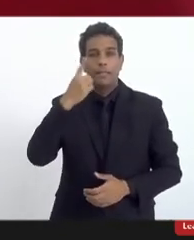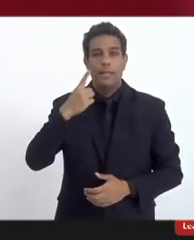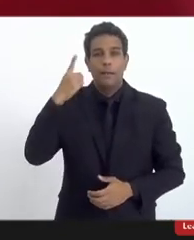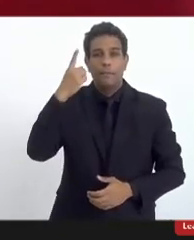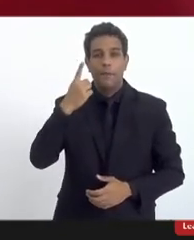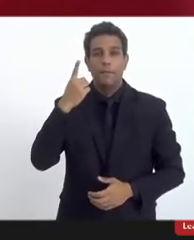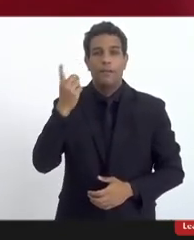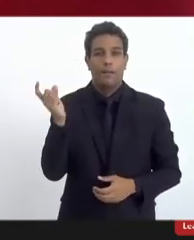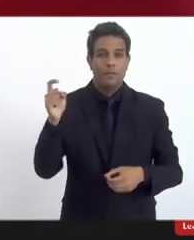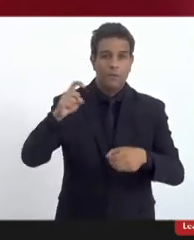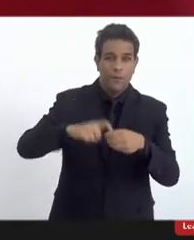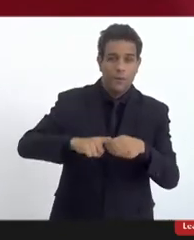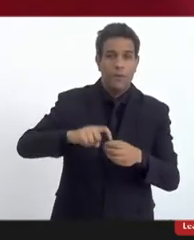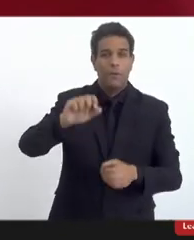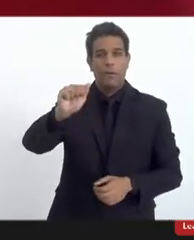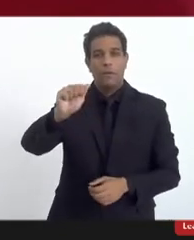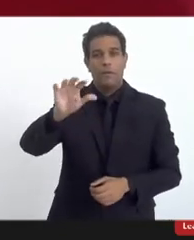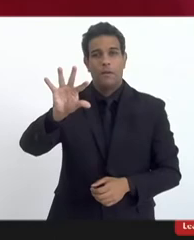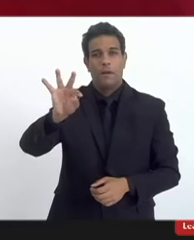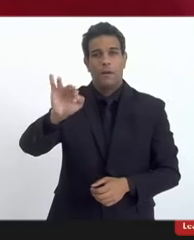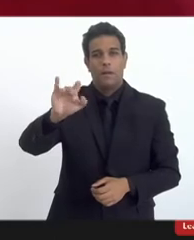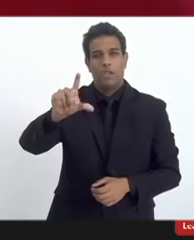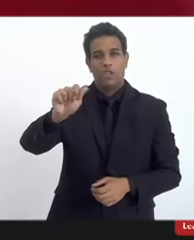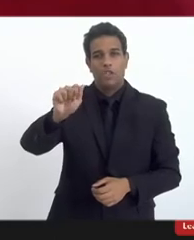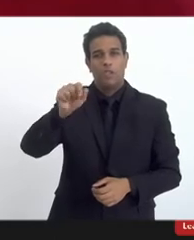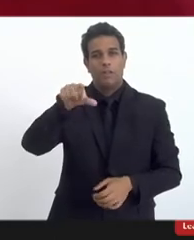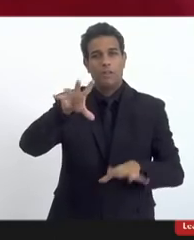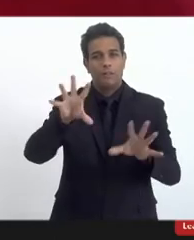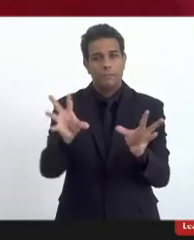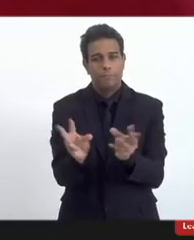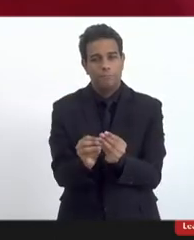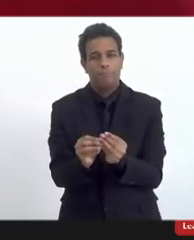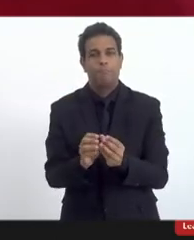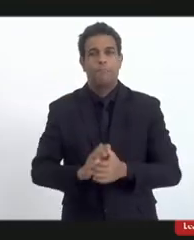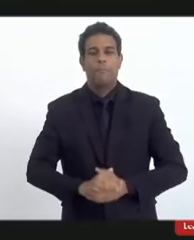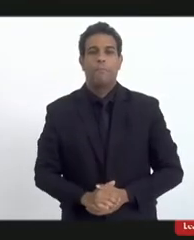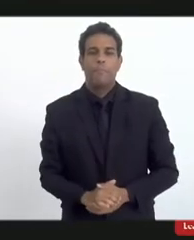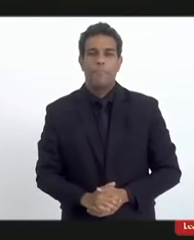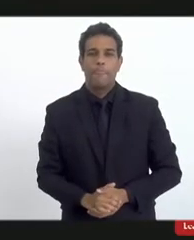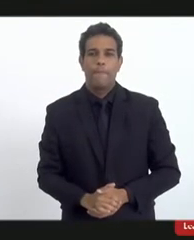retornou, o senhor tem cinco minutos para a sua manifestação.